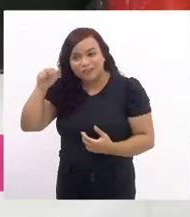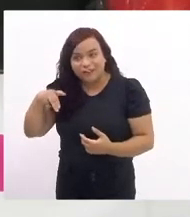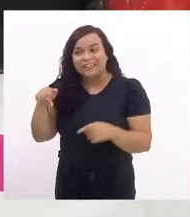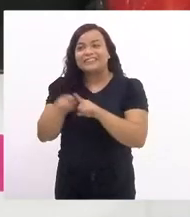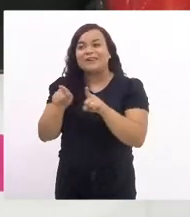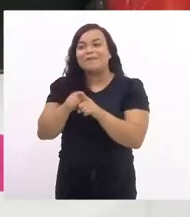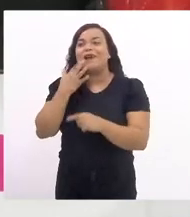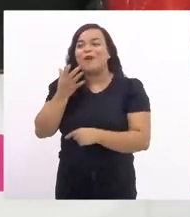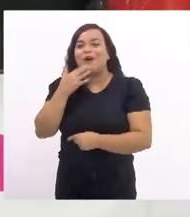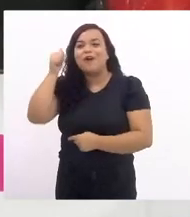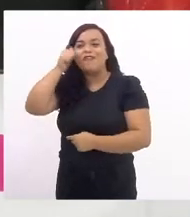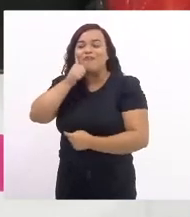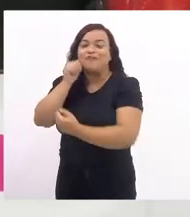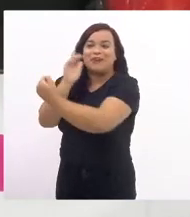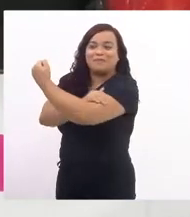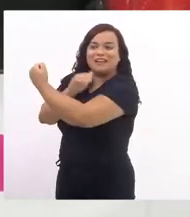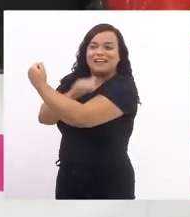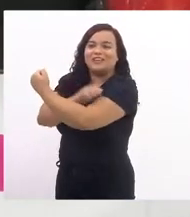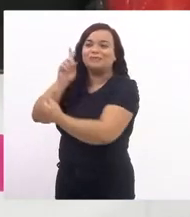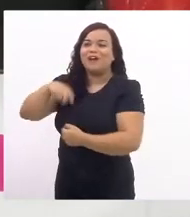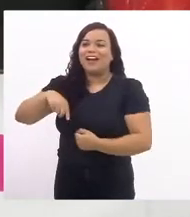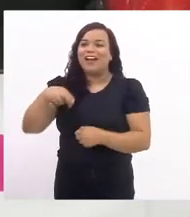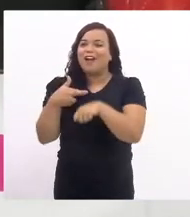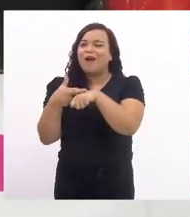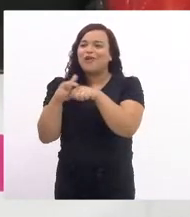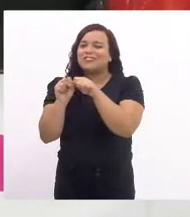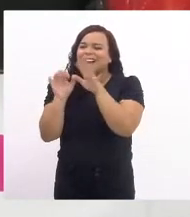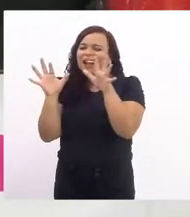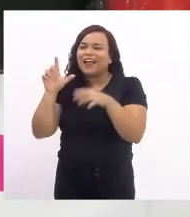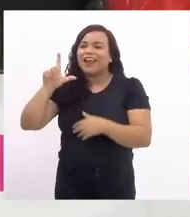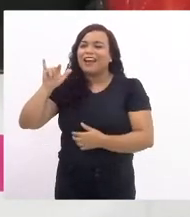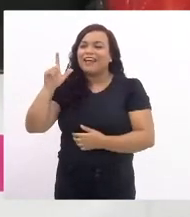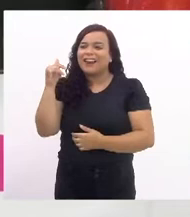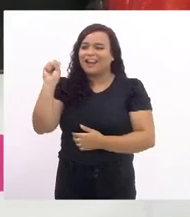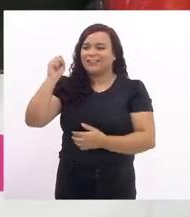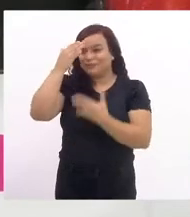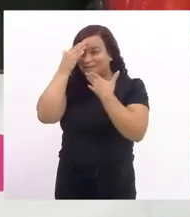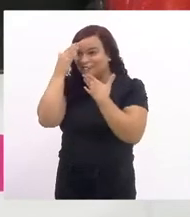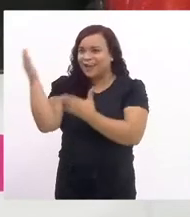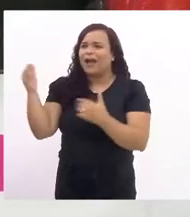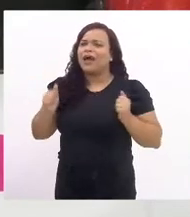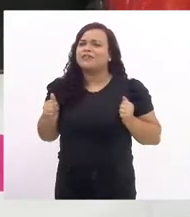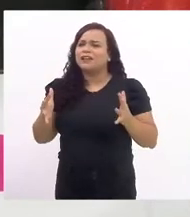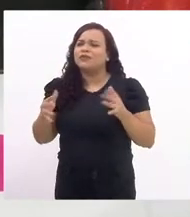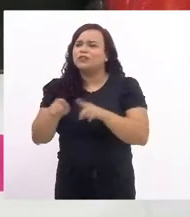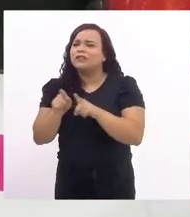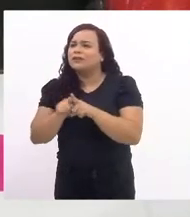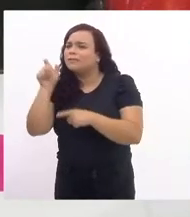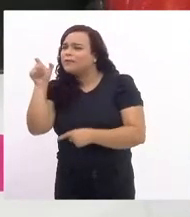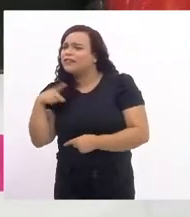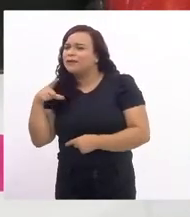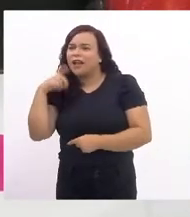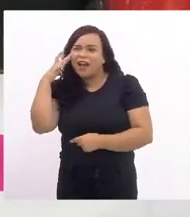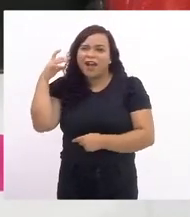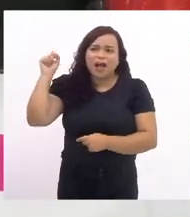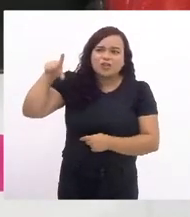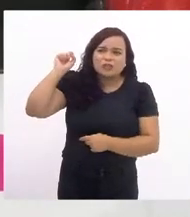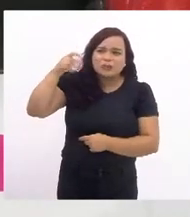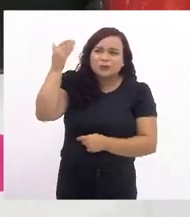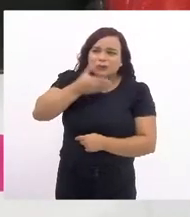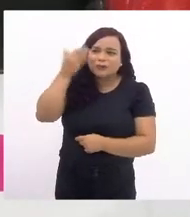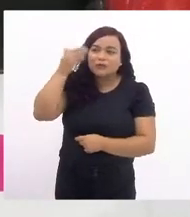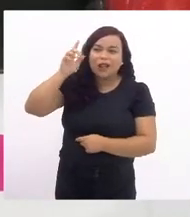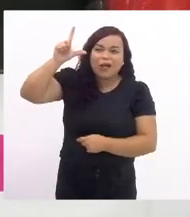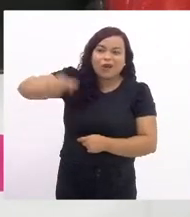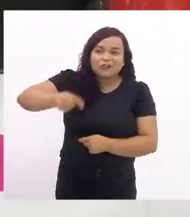feminismo, lilás. Obrigada aos deputados. Tem até um assessor ali também, eu acho que é azul, eu estou meio a... de longe, não estou